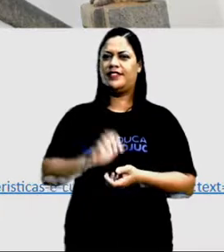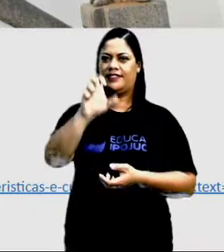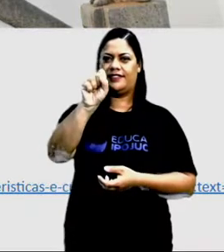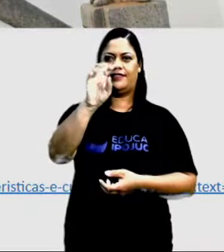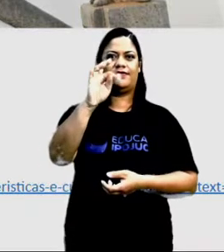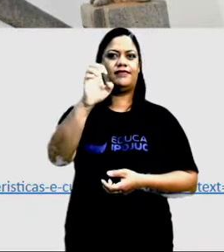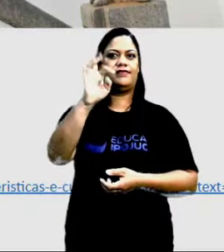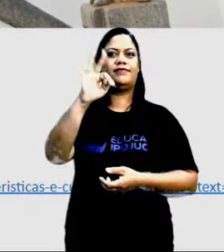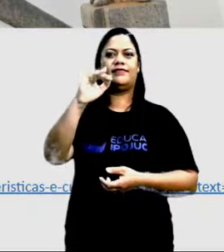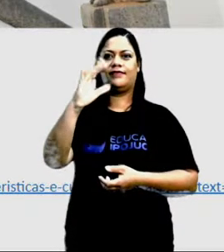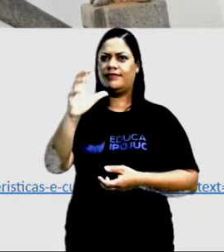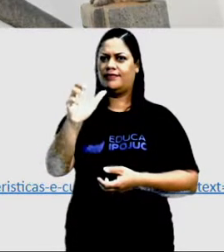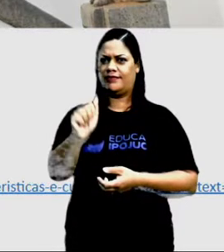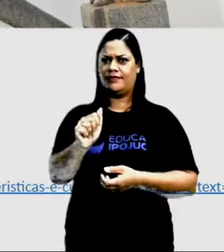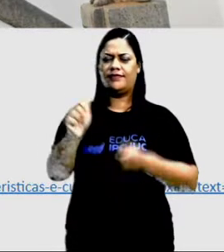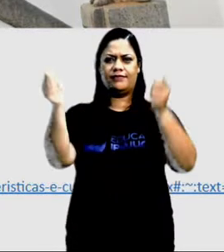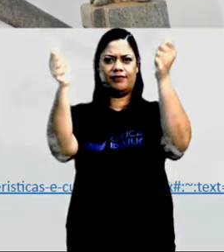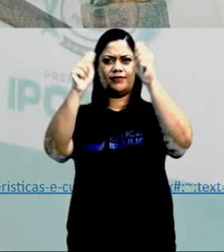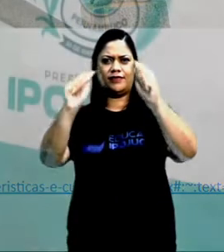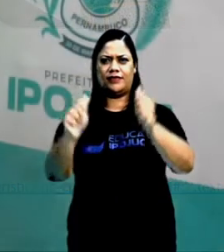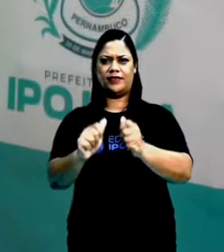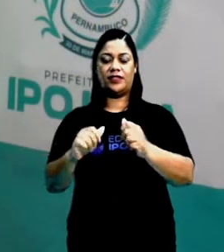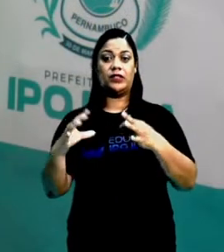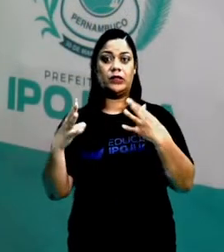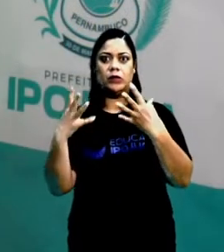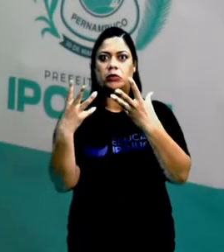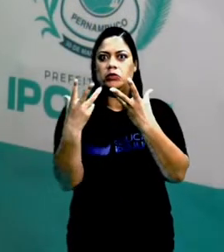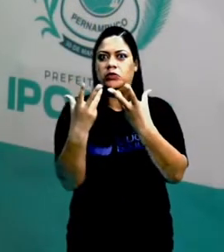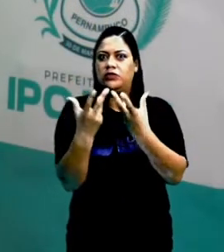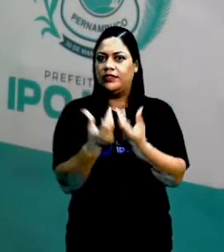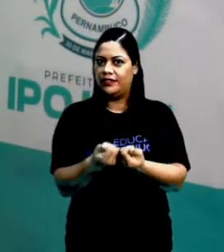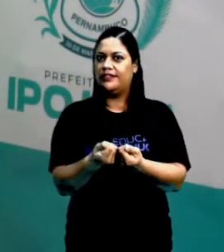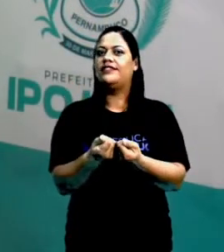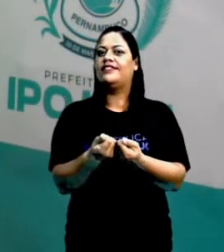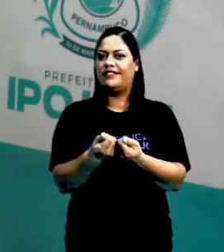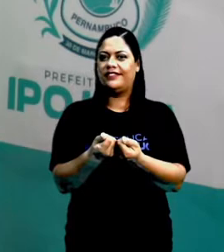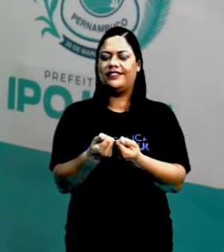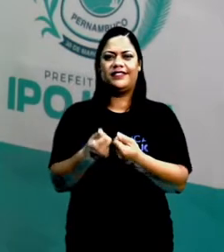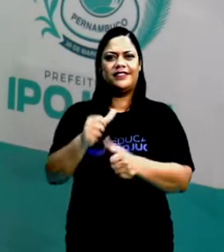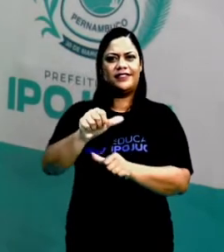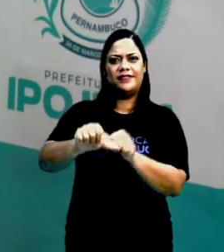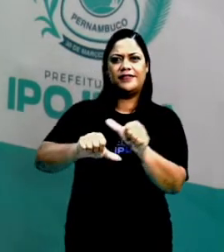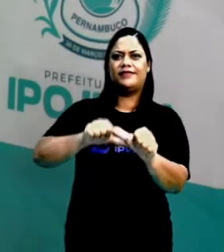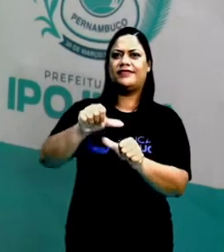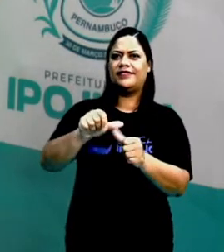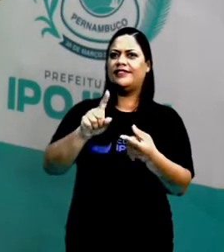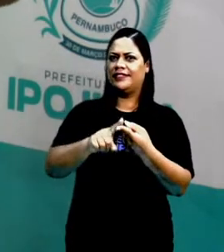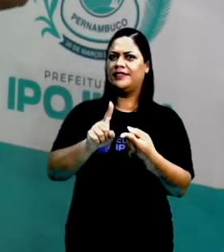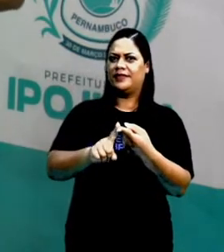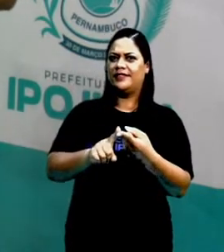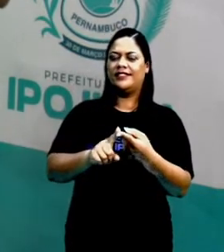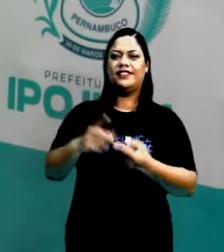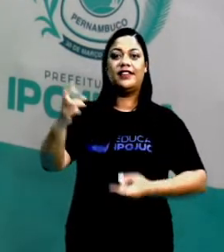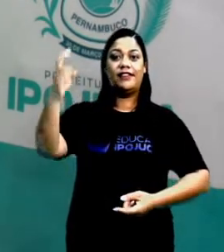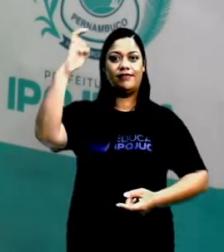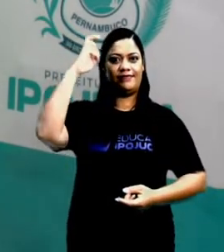sociedade. Às vezes é uma obra de arte tão bonita esteticamente que ela passa a ser um patrimônio cultural.